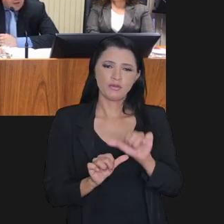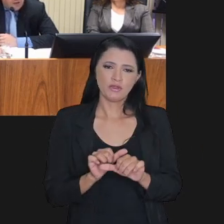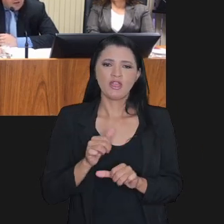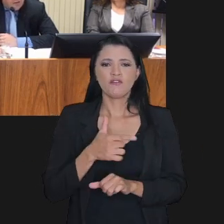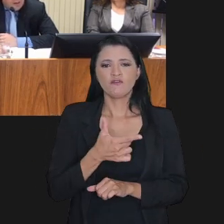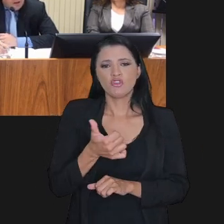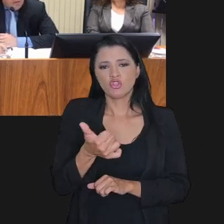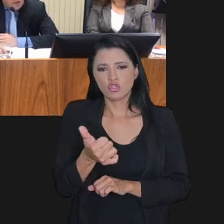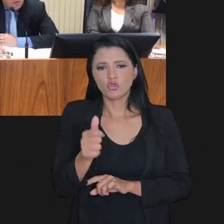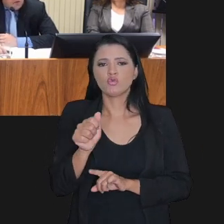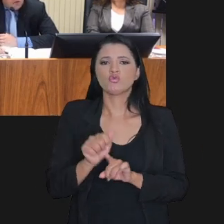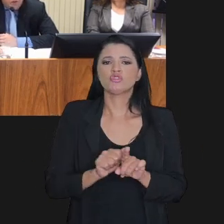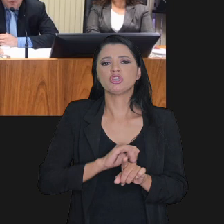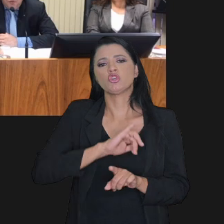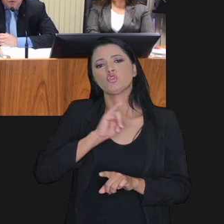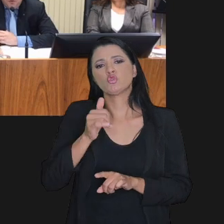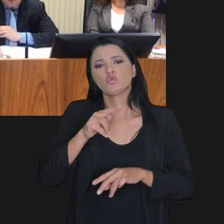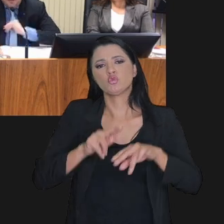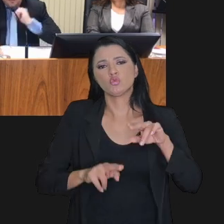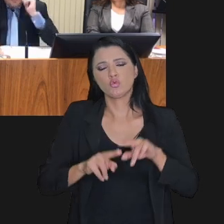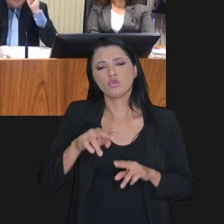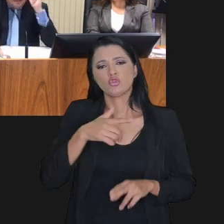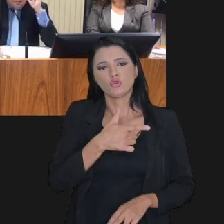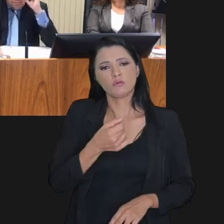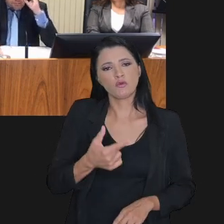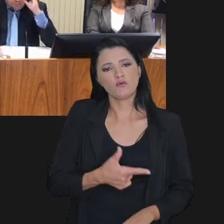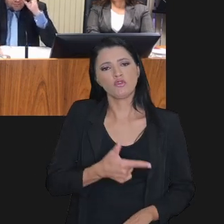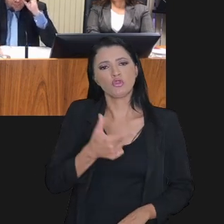foi essa alteração 21 de junho de 2022,